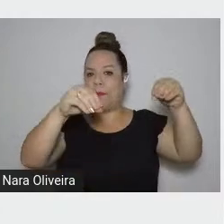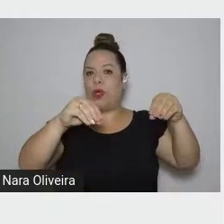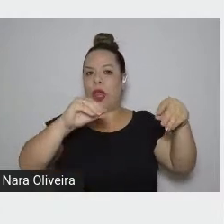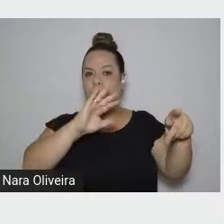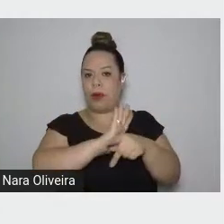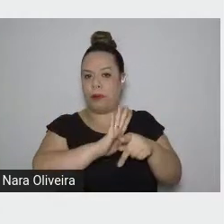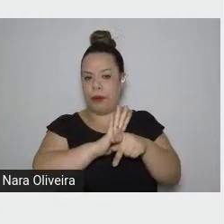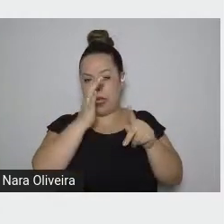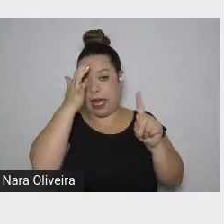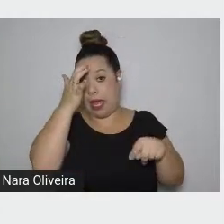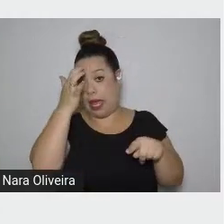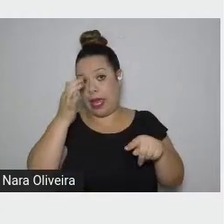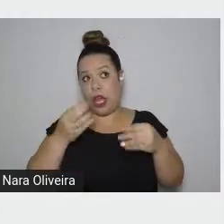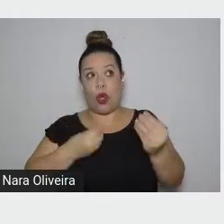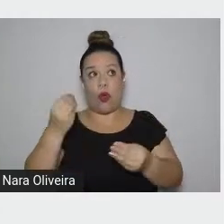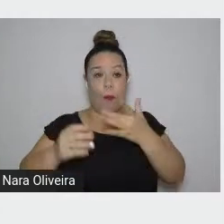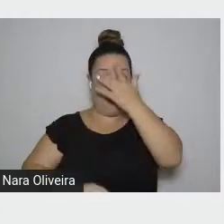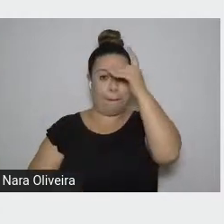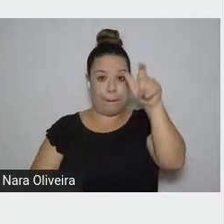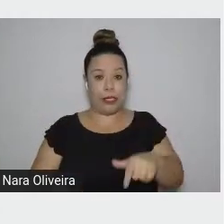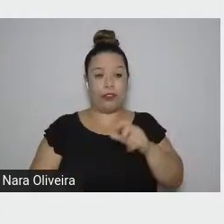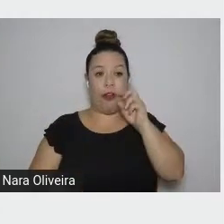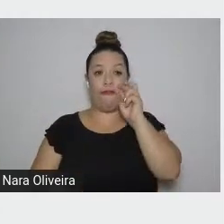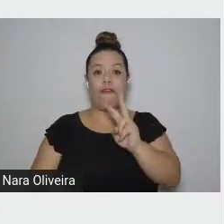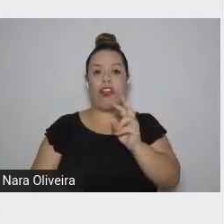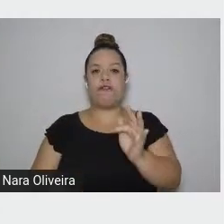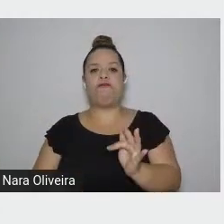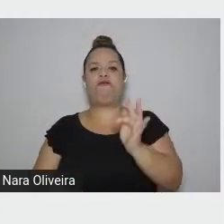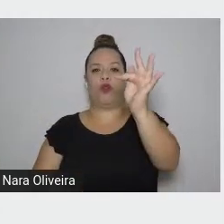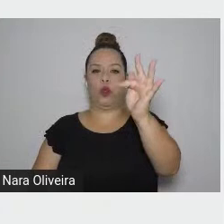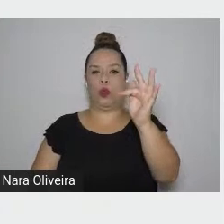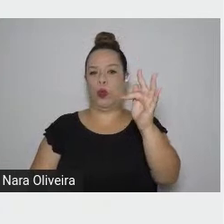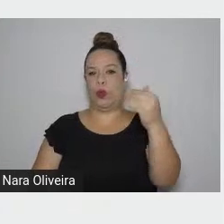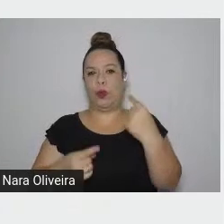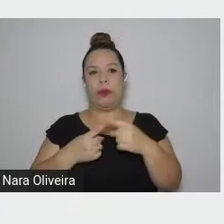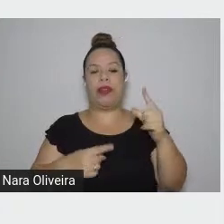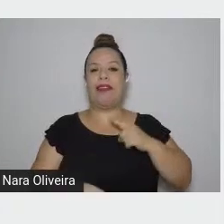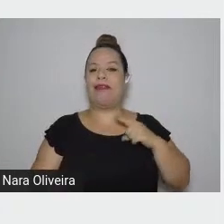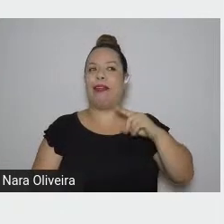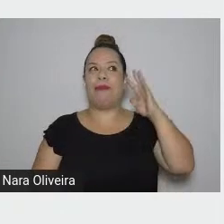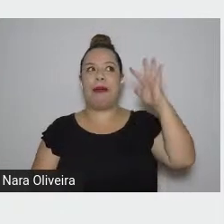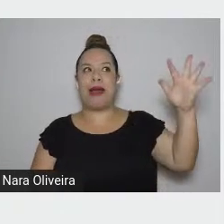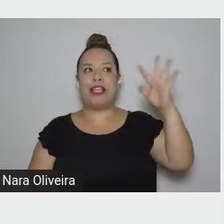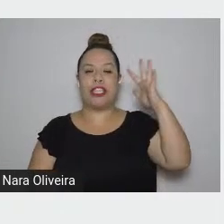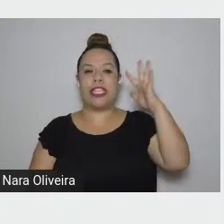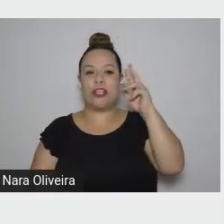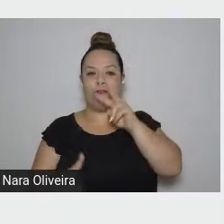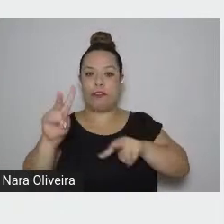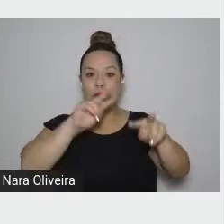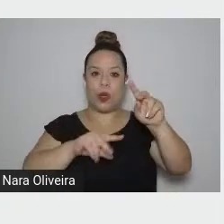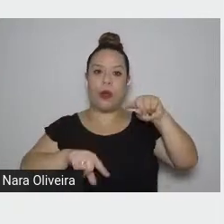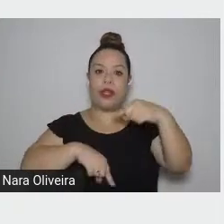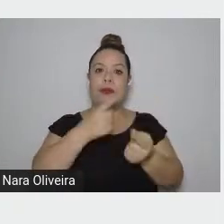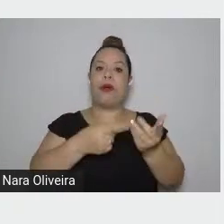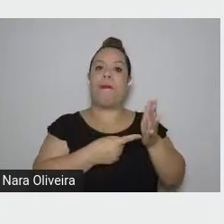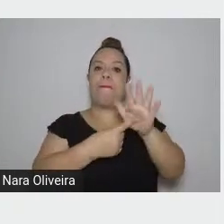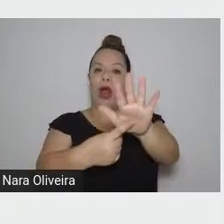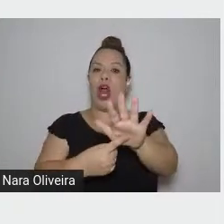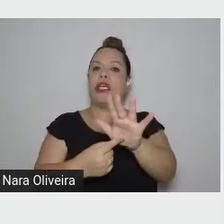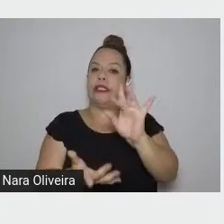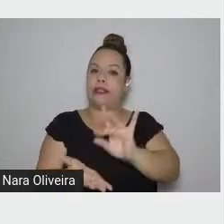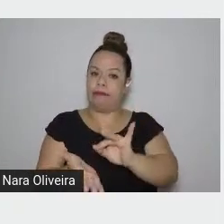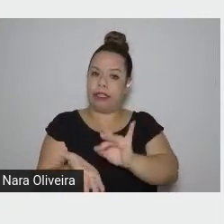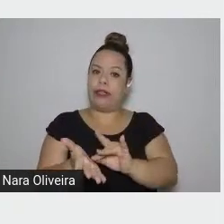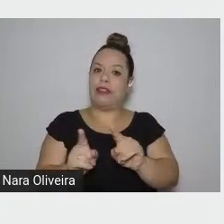a grande imaginação visual que depois vai se revelar também em outros